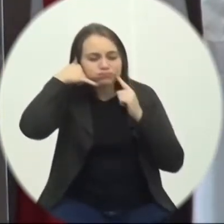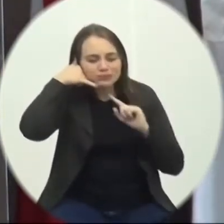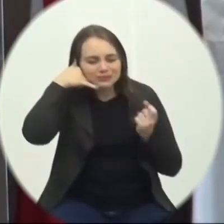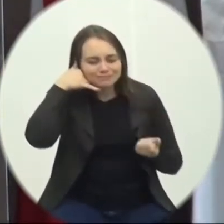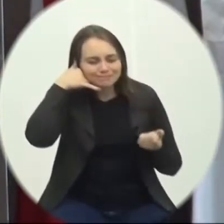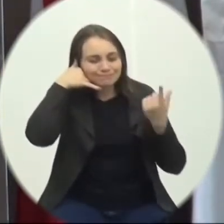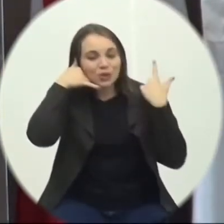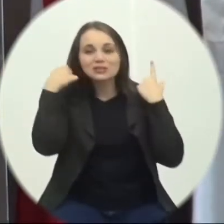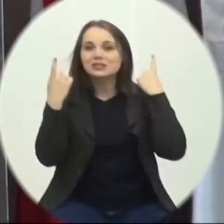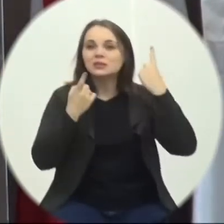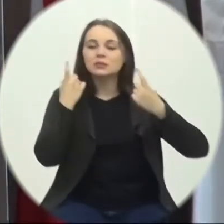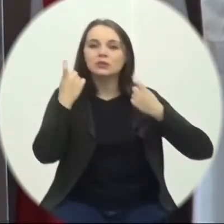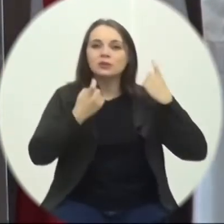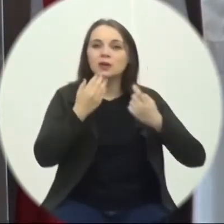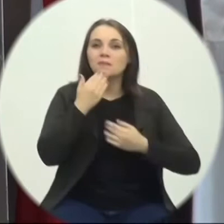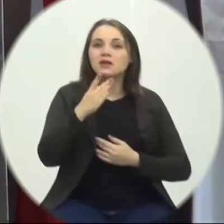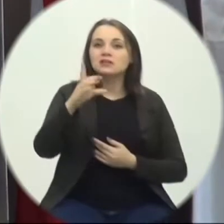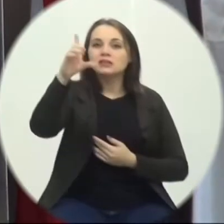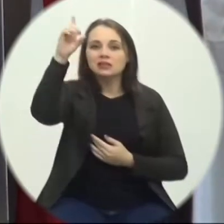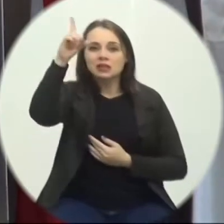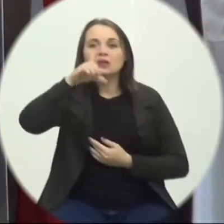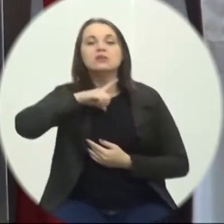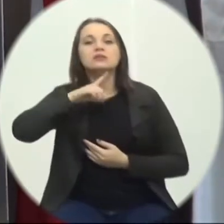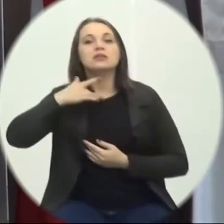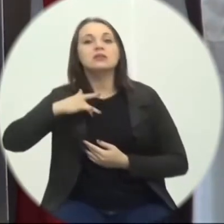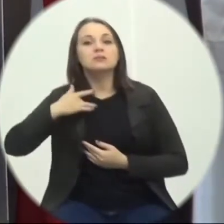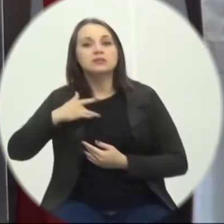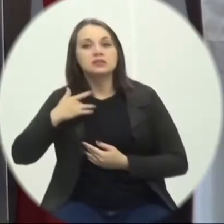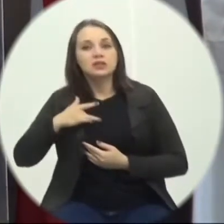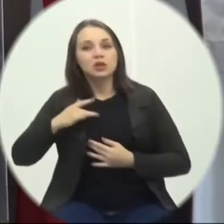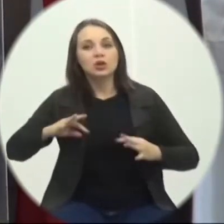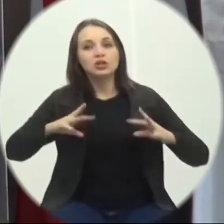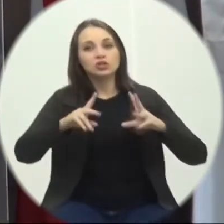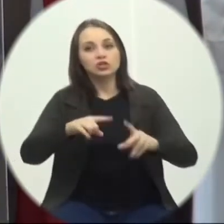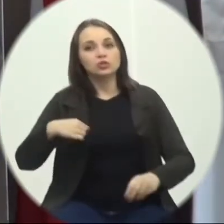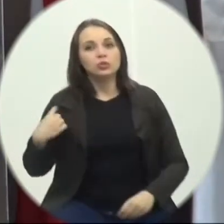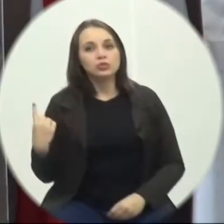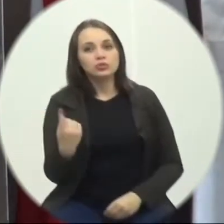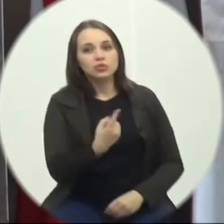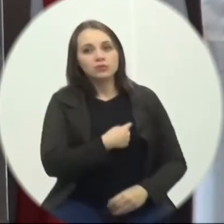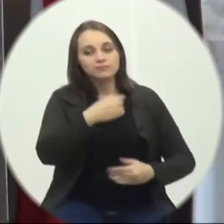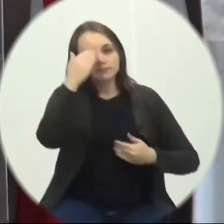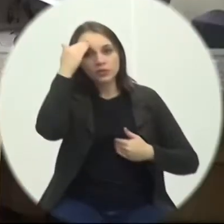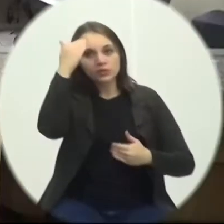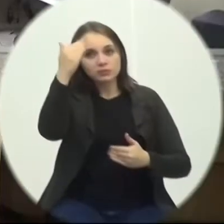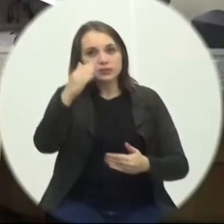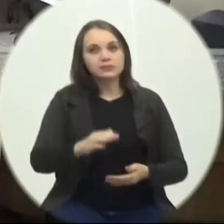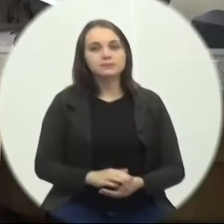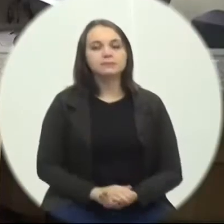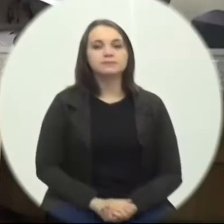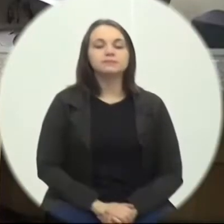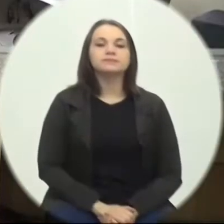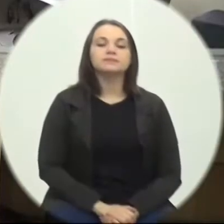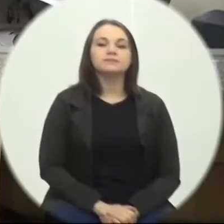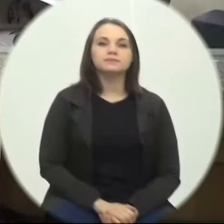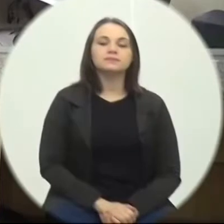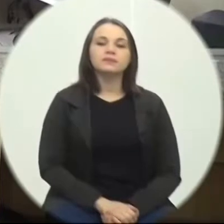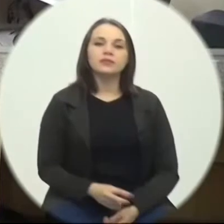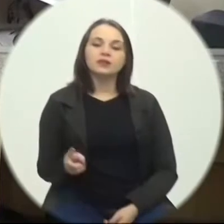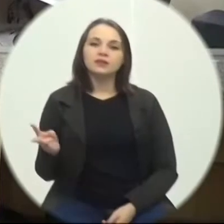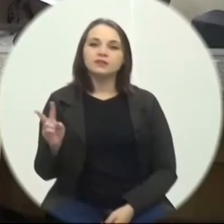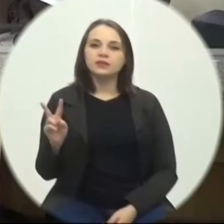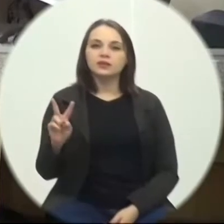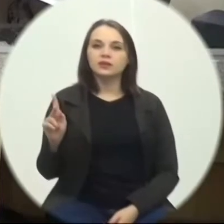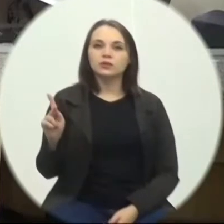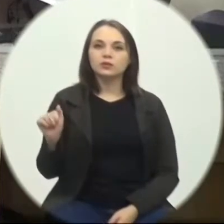Que Deus tenha misericórdia De todos nós Muito obrigado Sr. Presidente Muito bem Qual a palavra O vereador Paulo